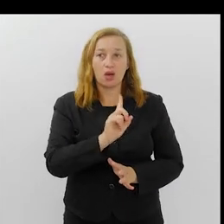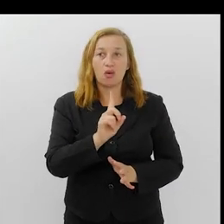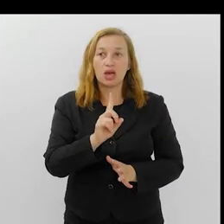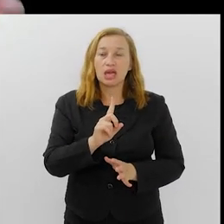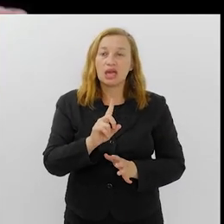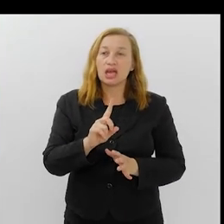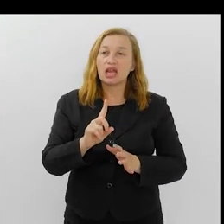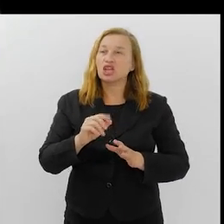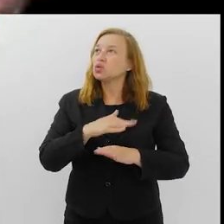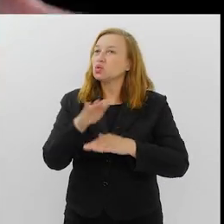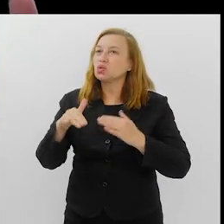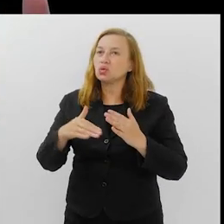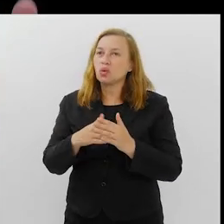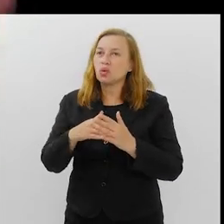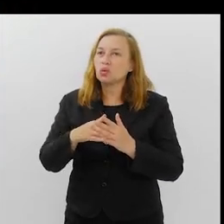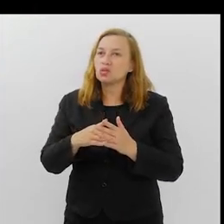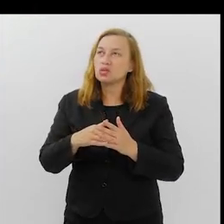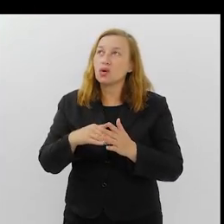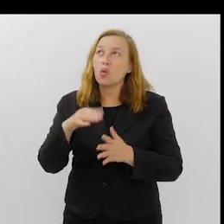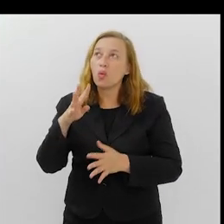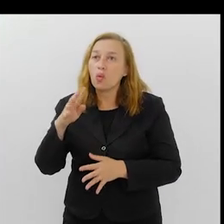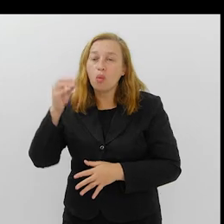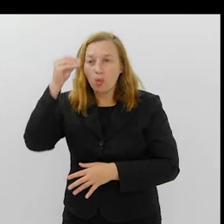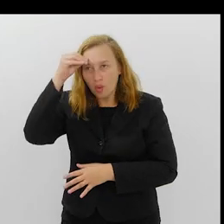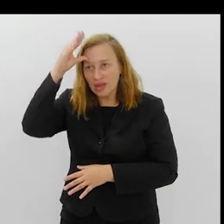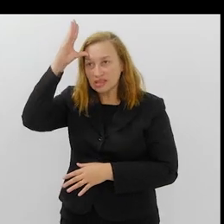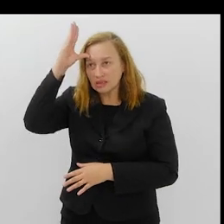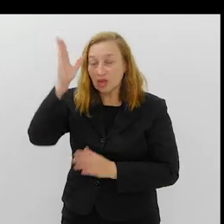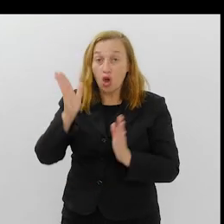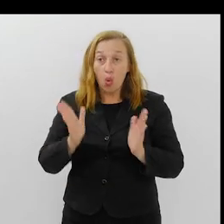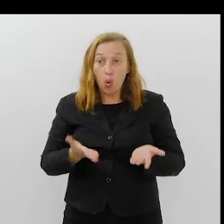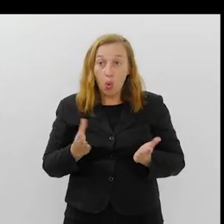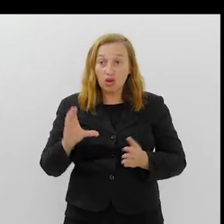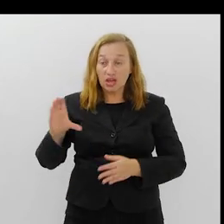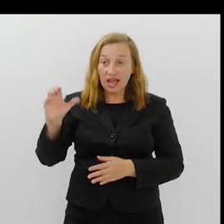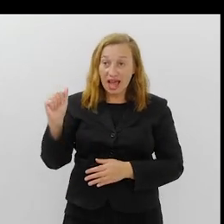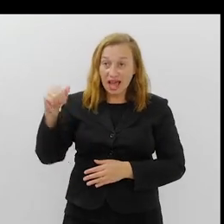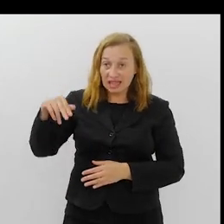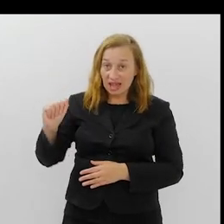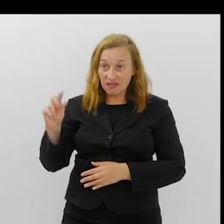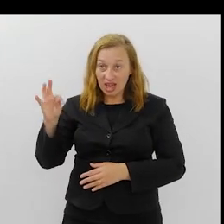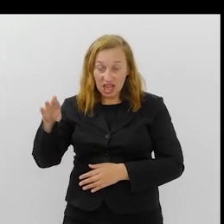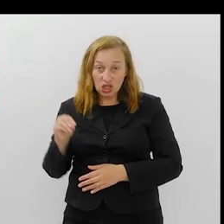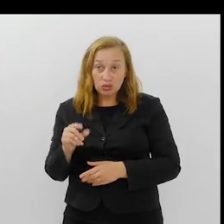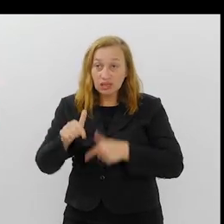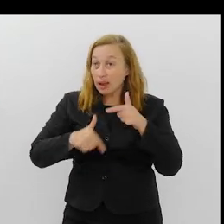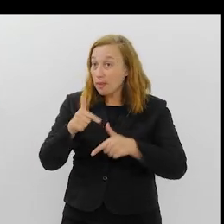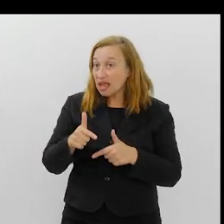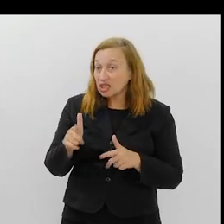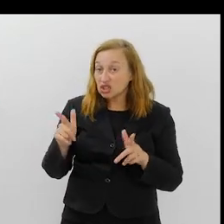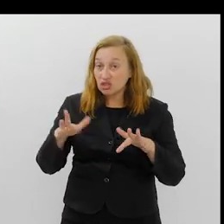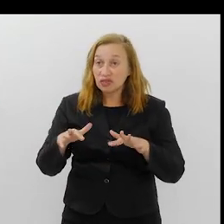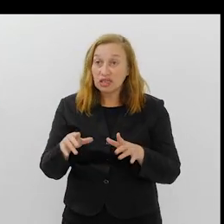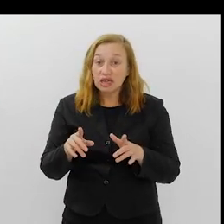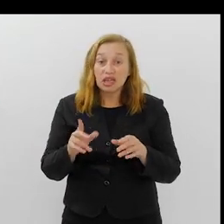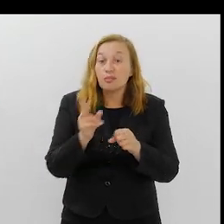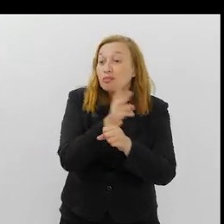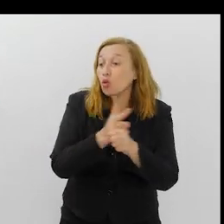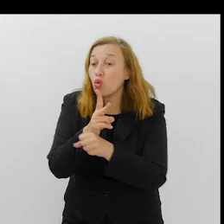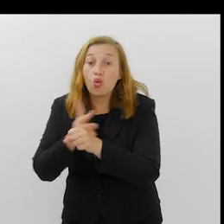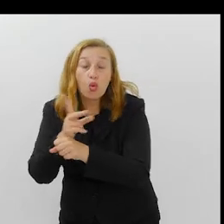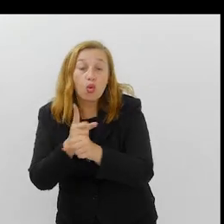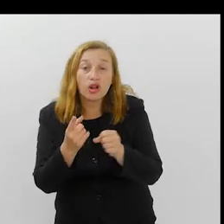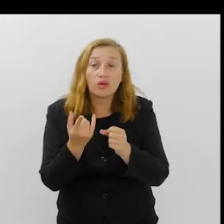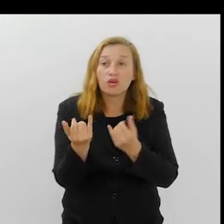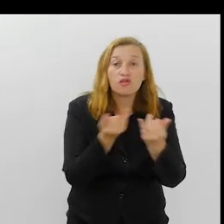colocava ali toda a sua vida. Os carnavalescos de hoje trabalham de uma forma diferente. Isso a gente percebe. Vão atrás da